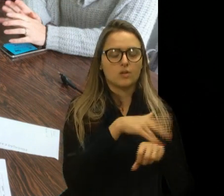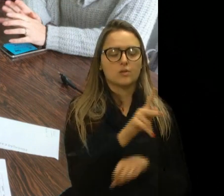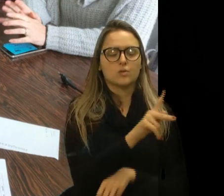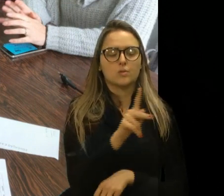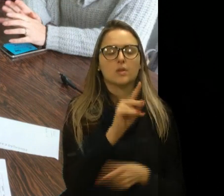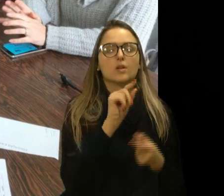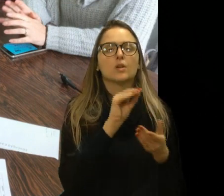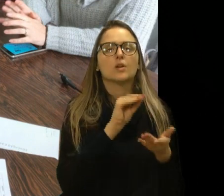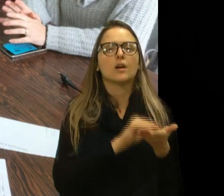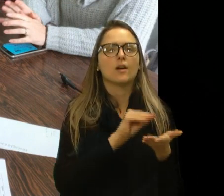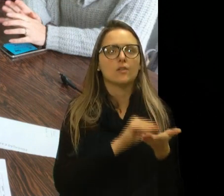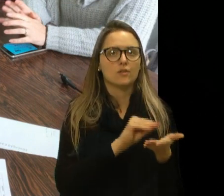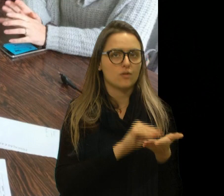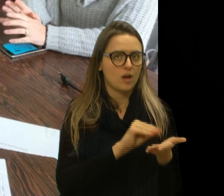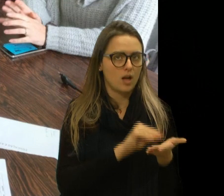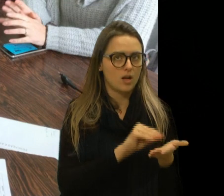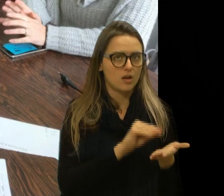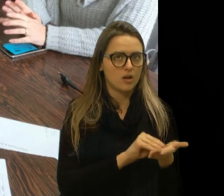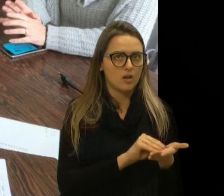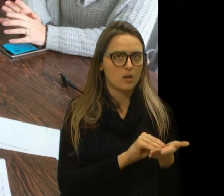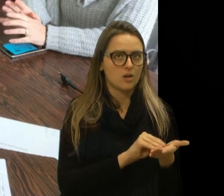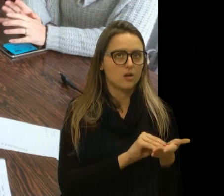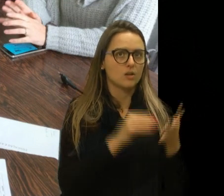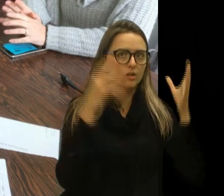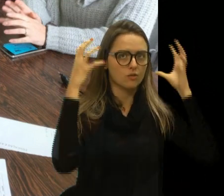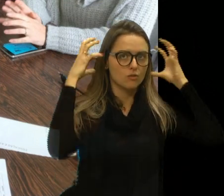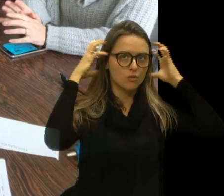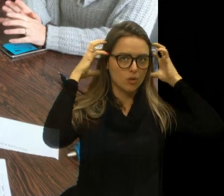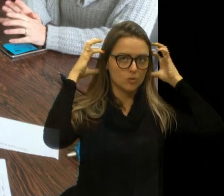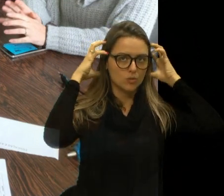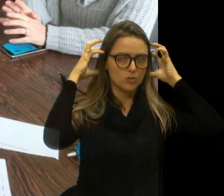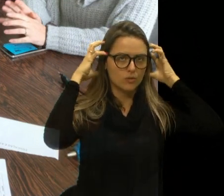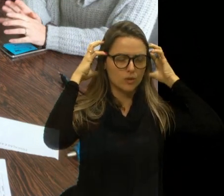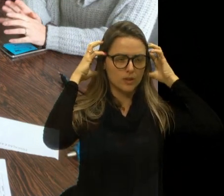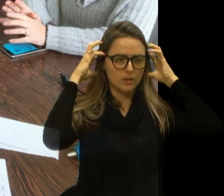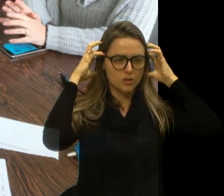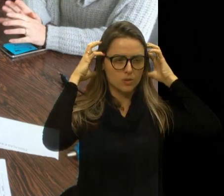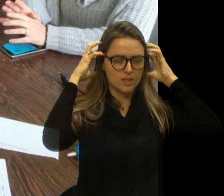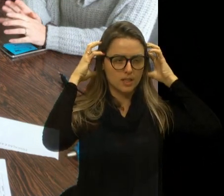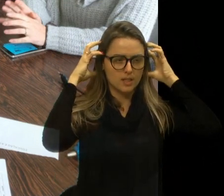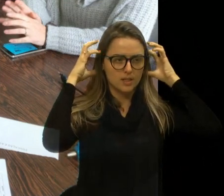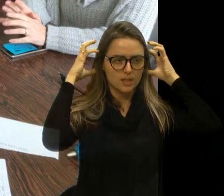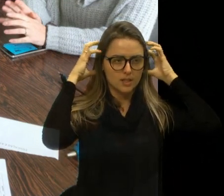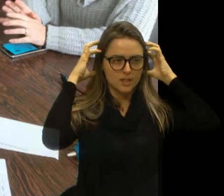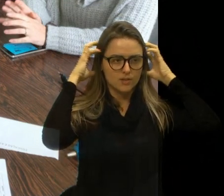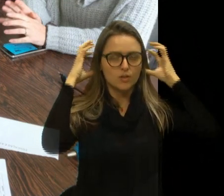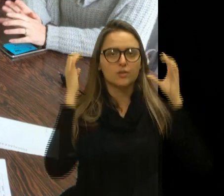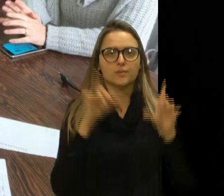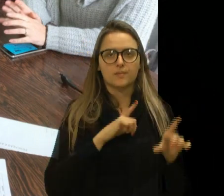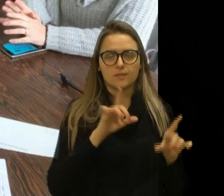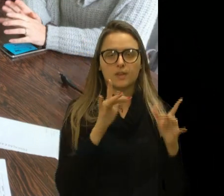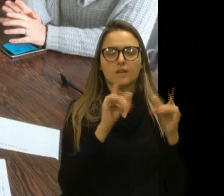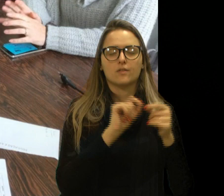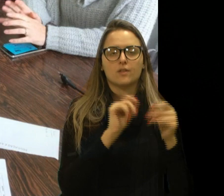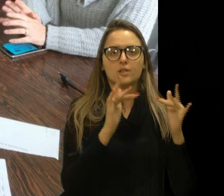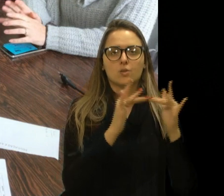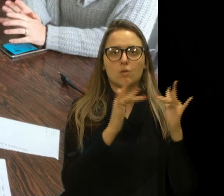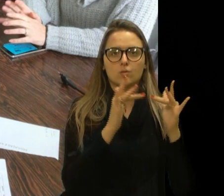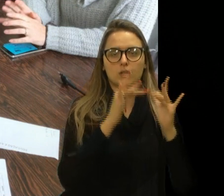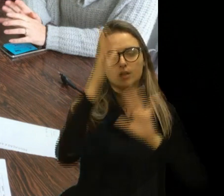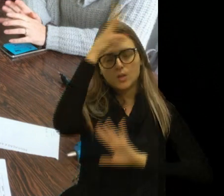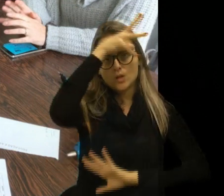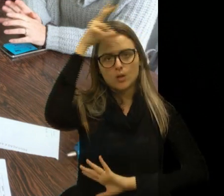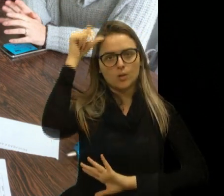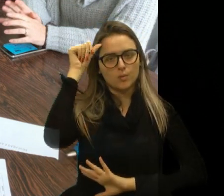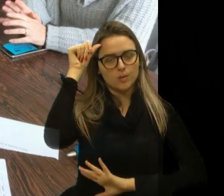falta de um fonoaudiólogo. As professoras já haviam entrado em contato, então, com a Prefeitura, solicitando